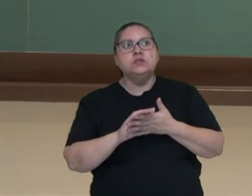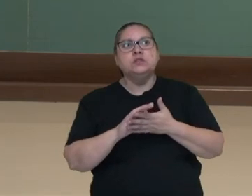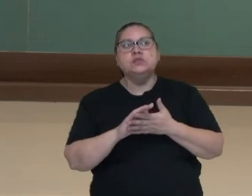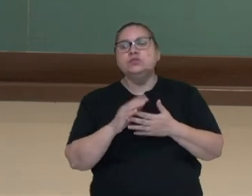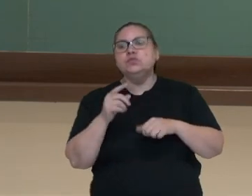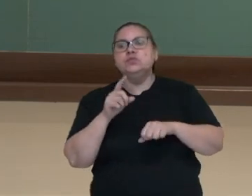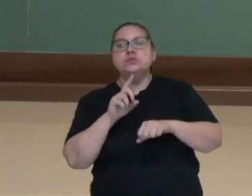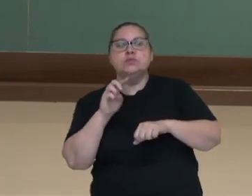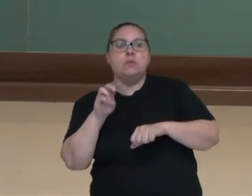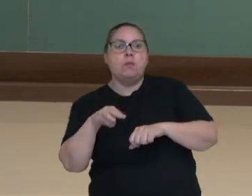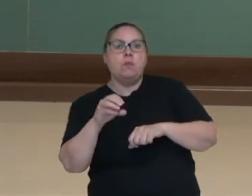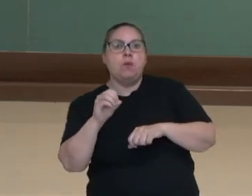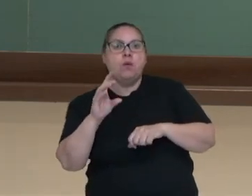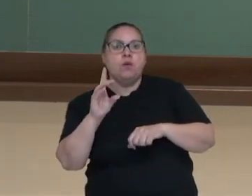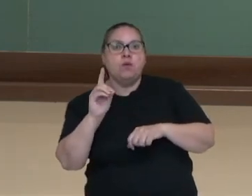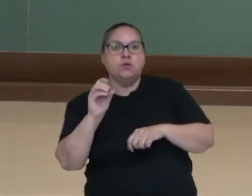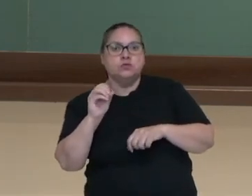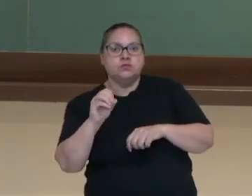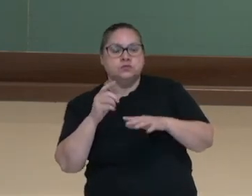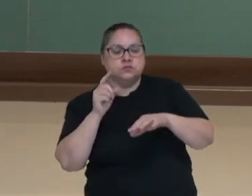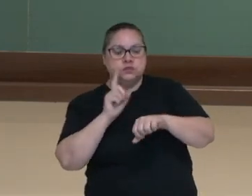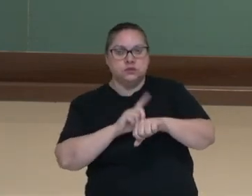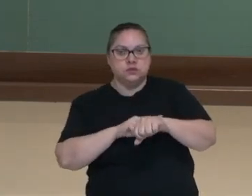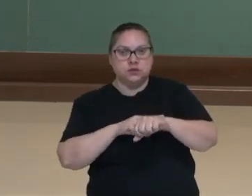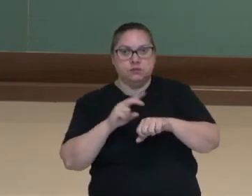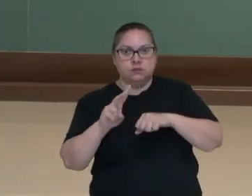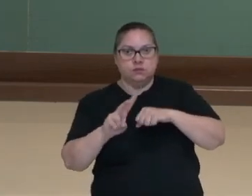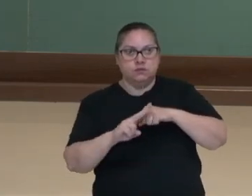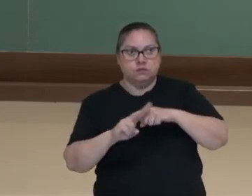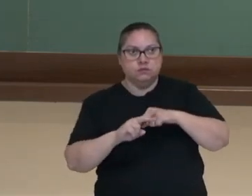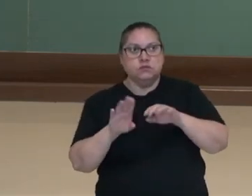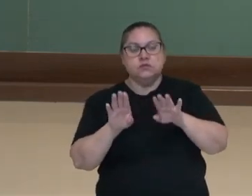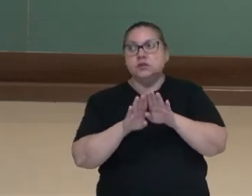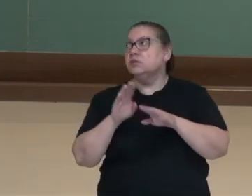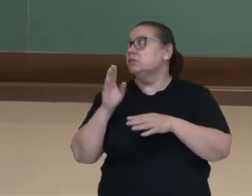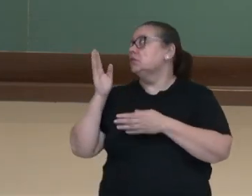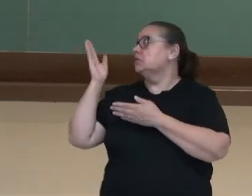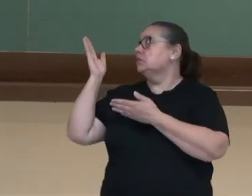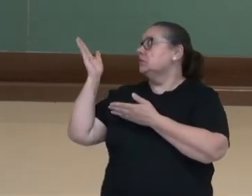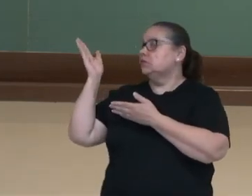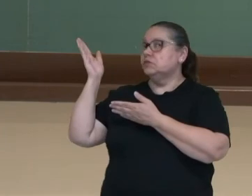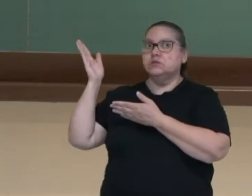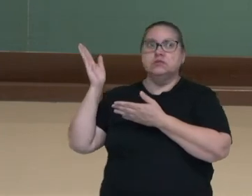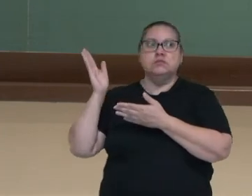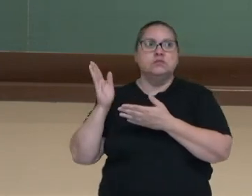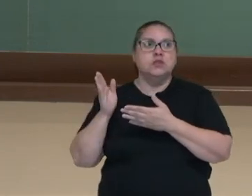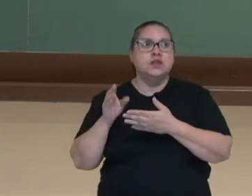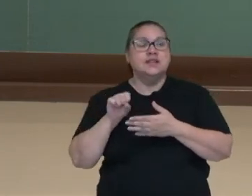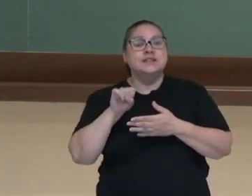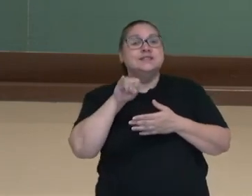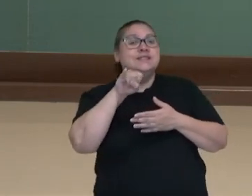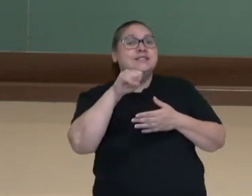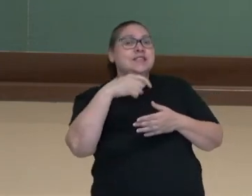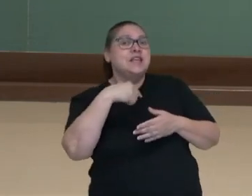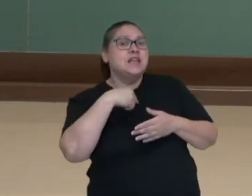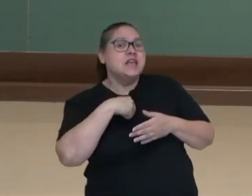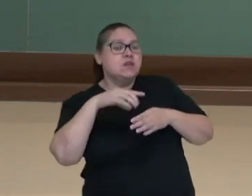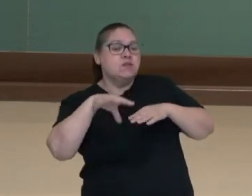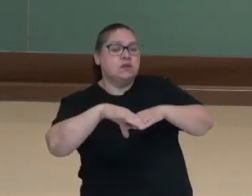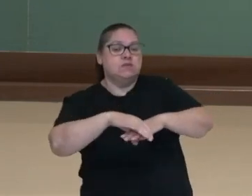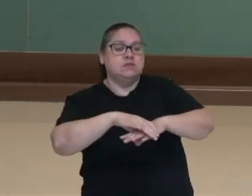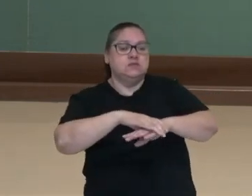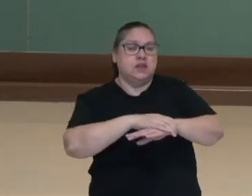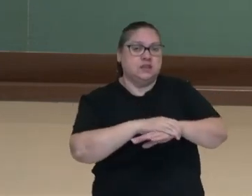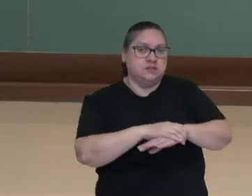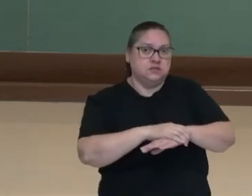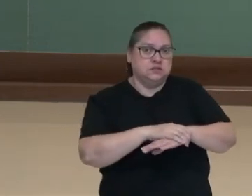Nos modos e tempos verbais, nós também vamos ver o subjuntivo. Se eu calçasse o sapato do outro, né?